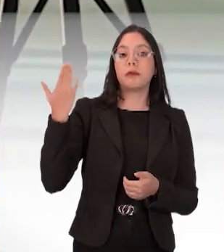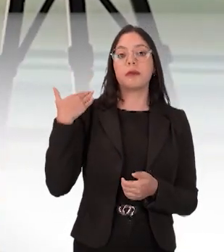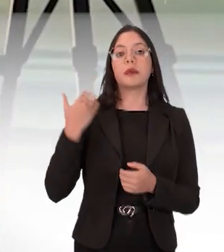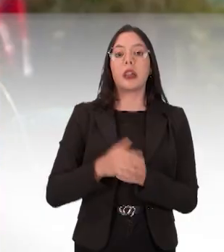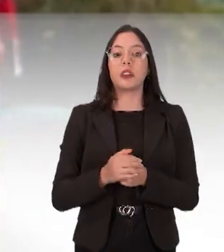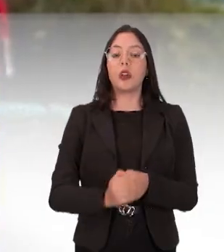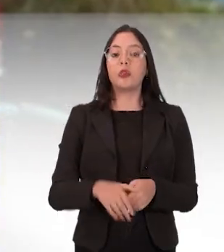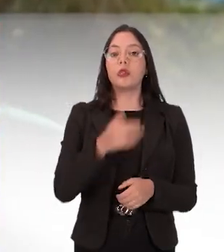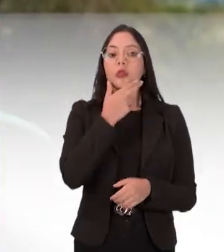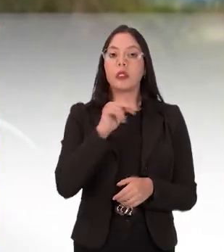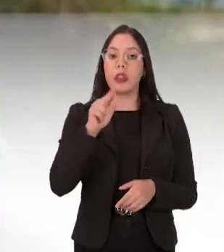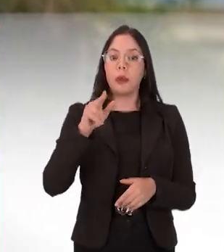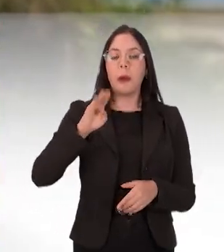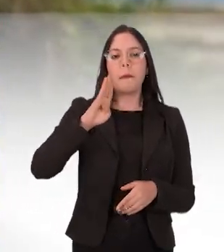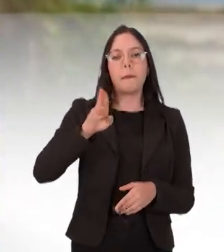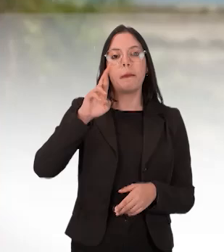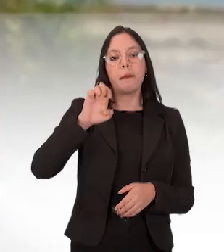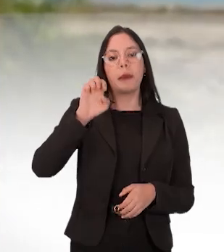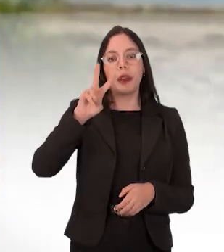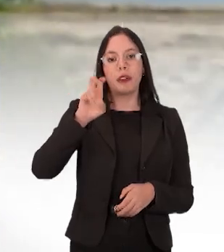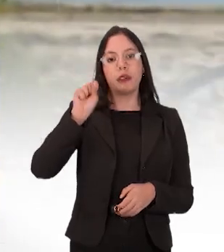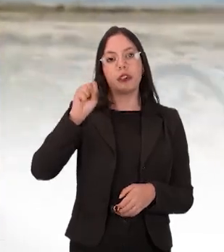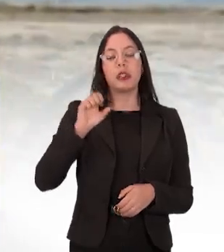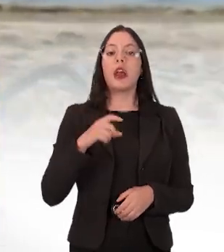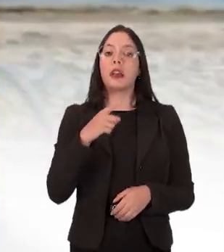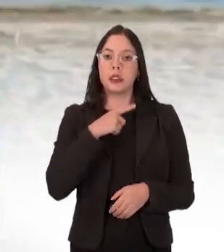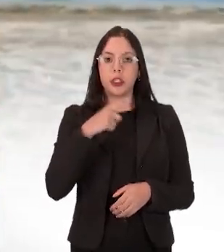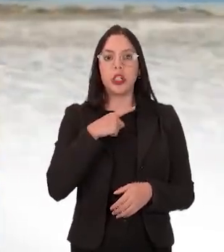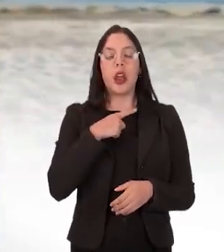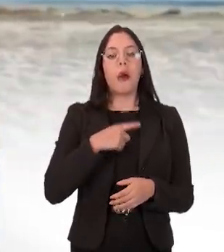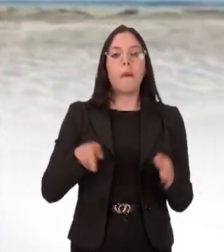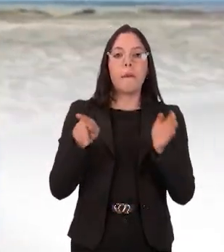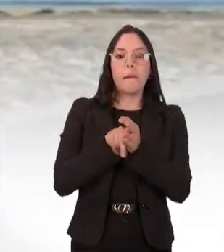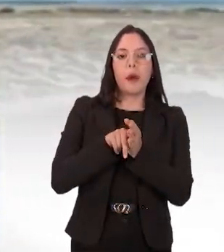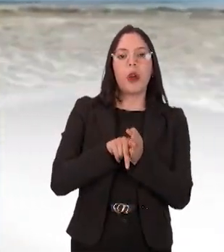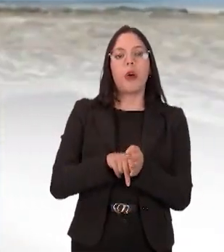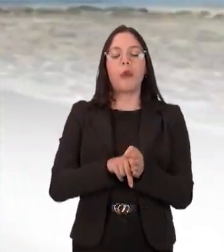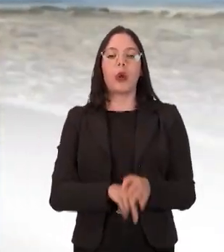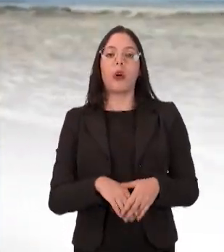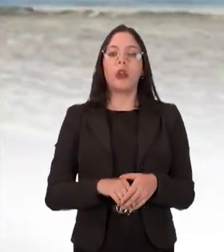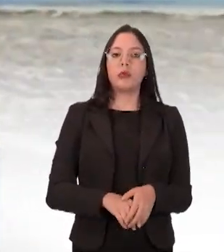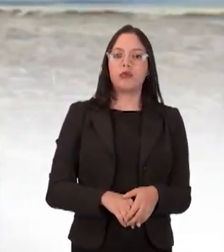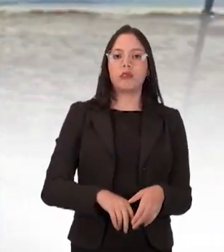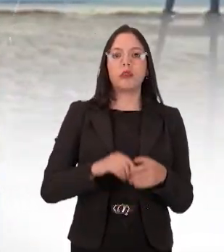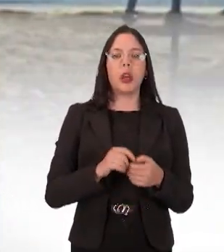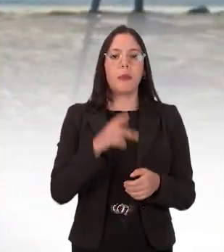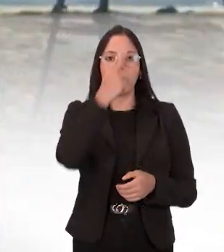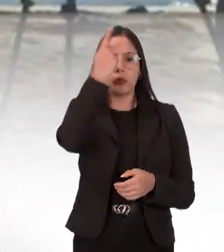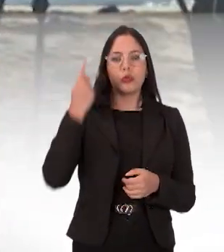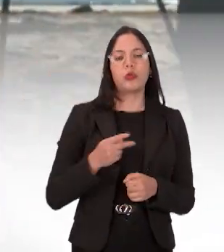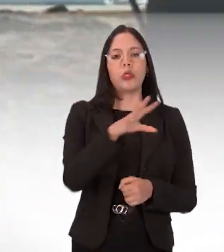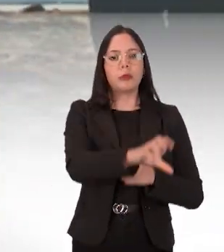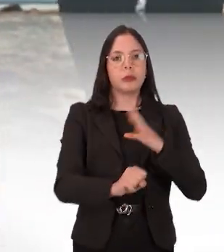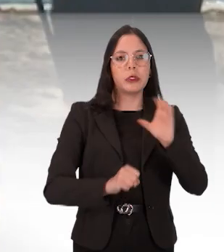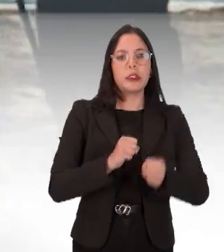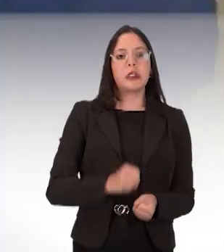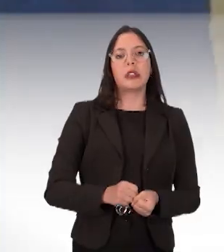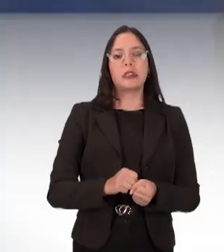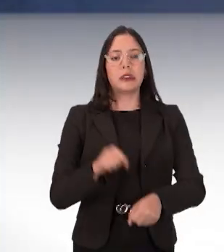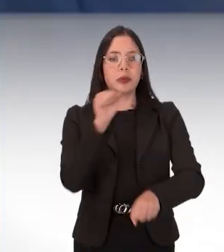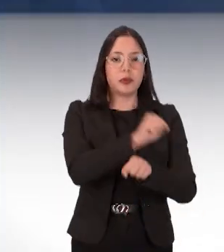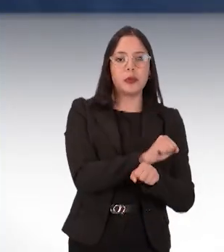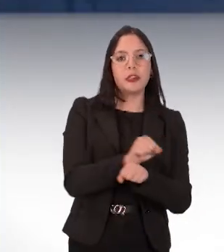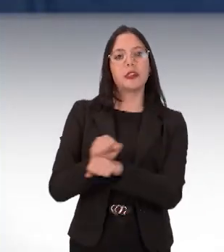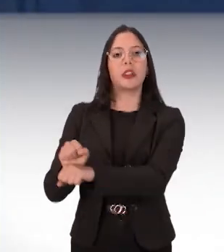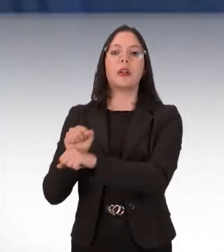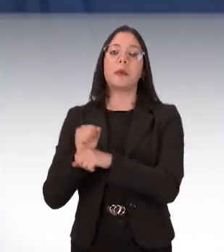dos irmãos breves, que praticavam o tráfico negreiro, e aí a gente vai falar muito sobre essa história, e também